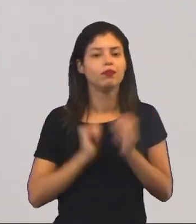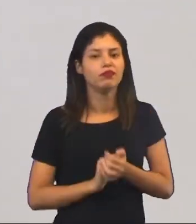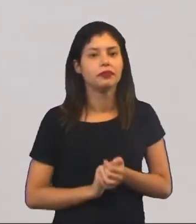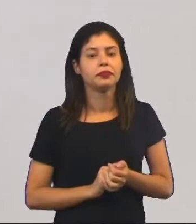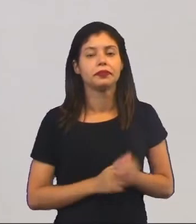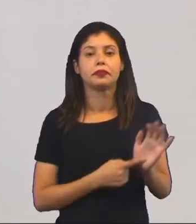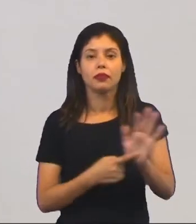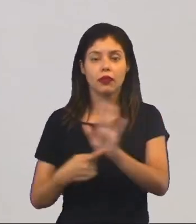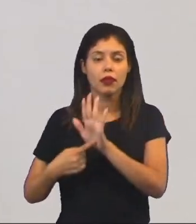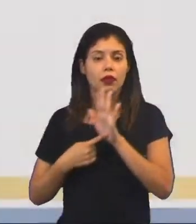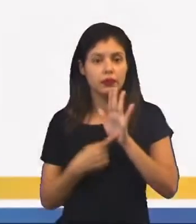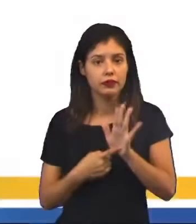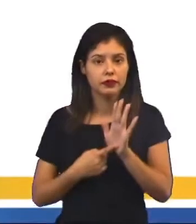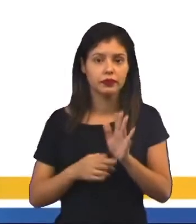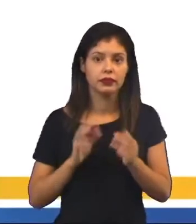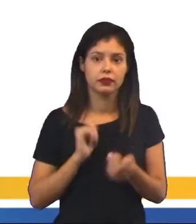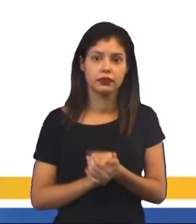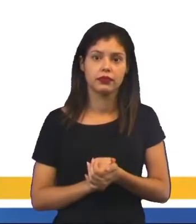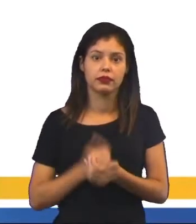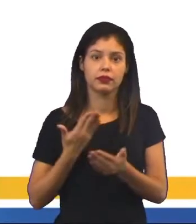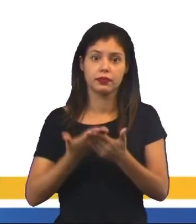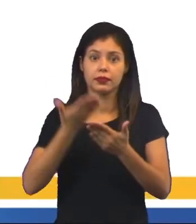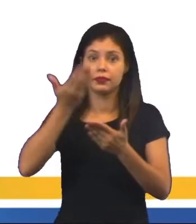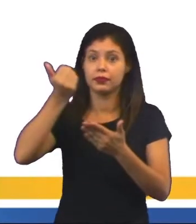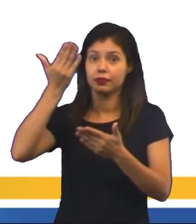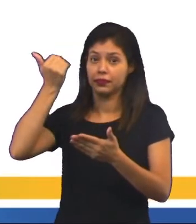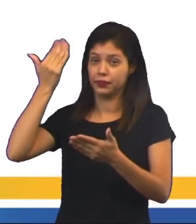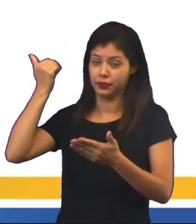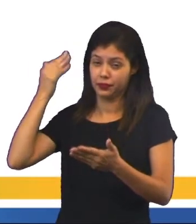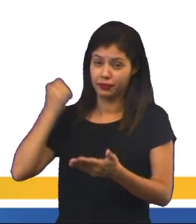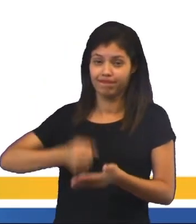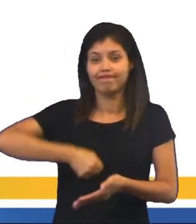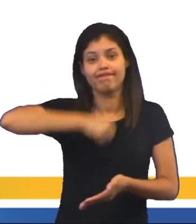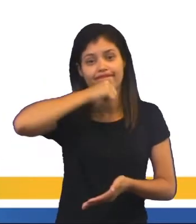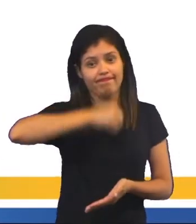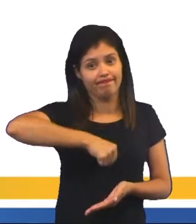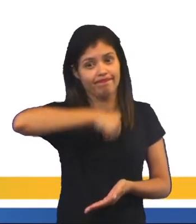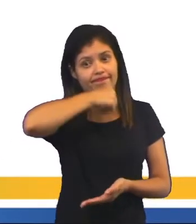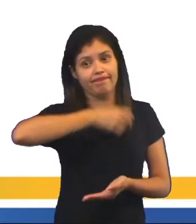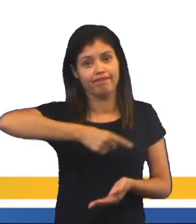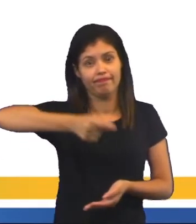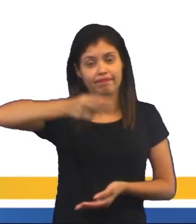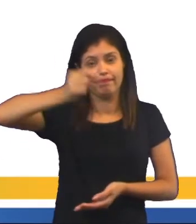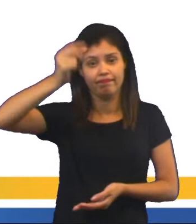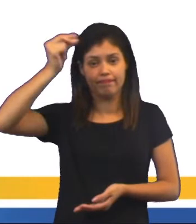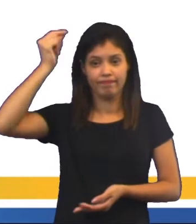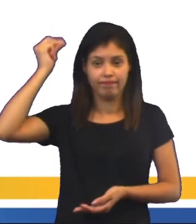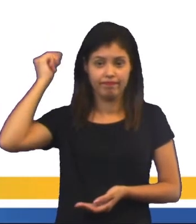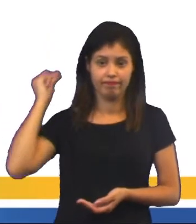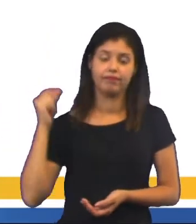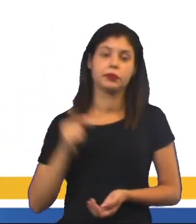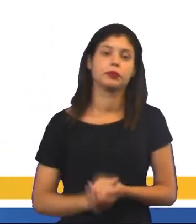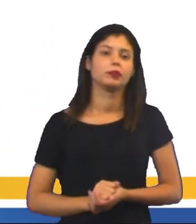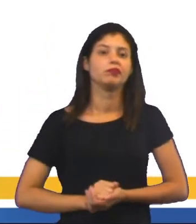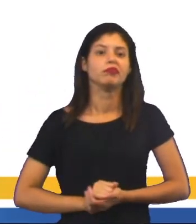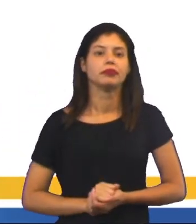Eu estou mostrando para vocês um dos mais antigos do mundo, né? Que esse é de